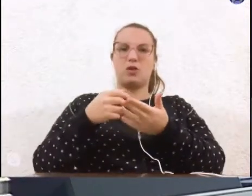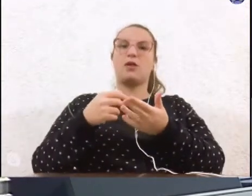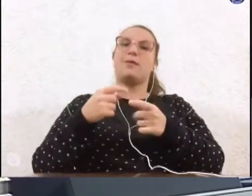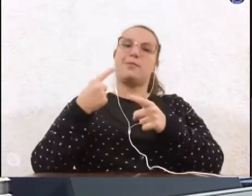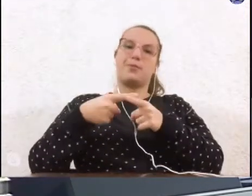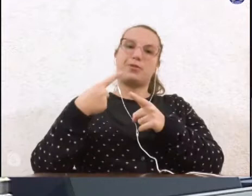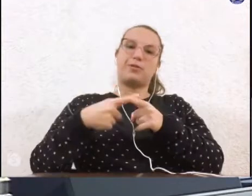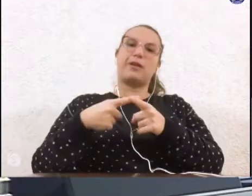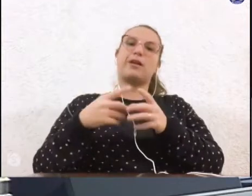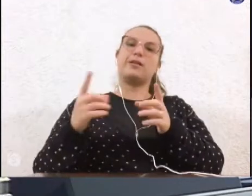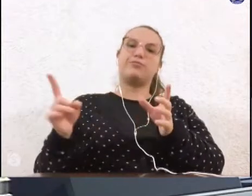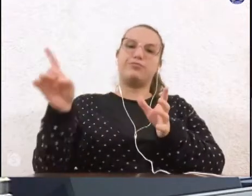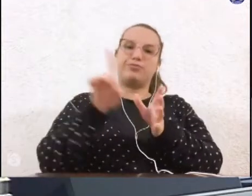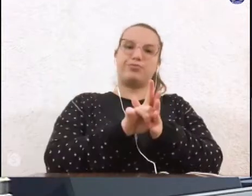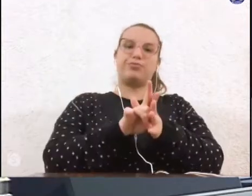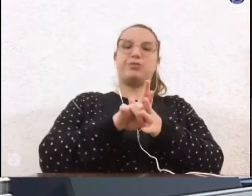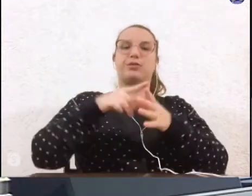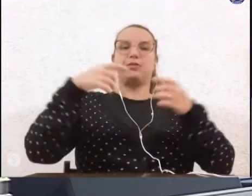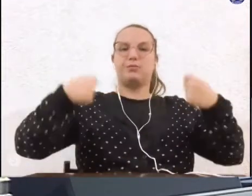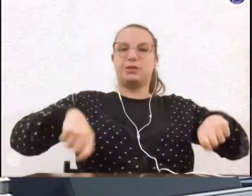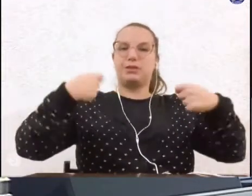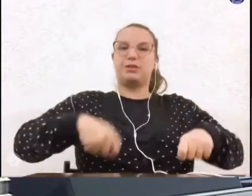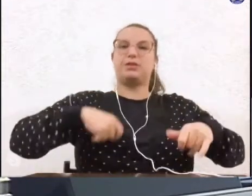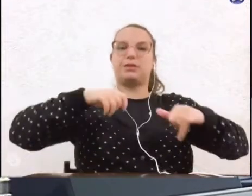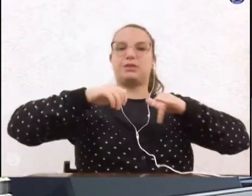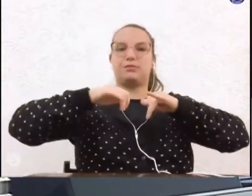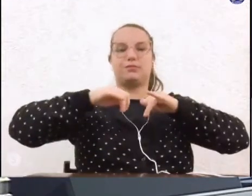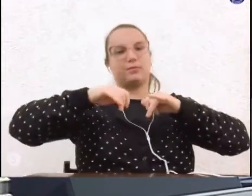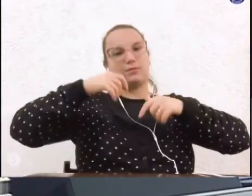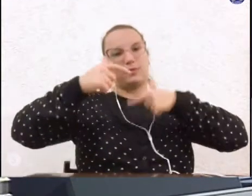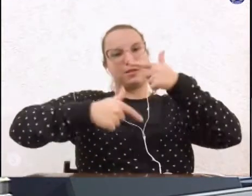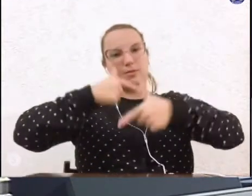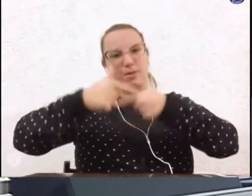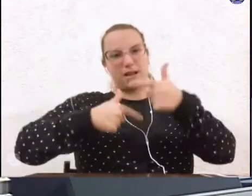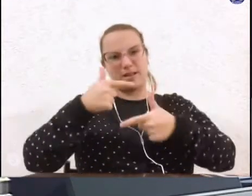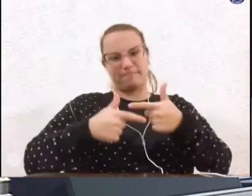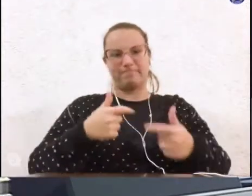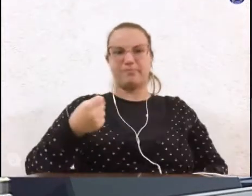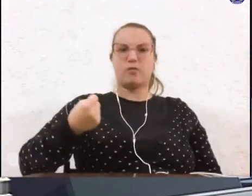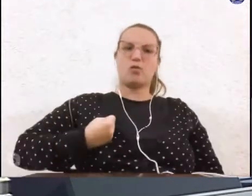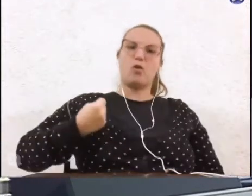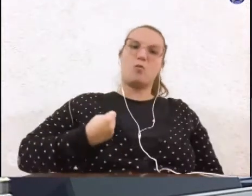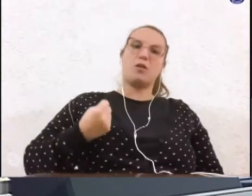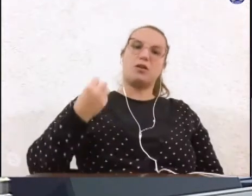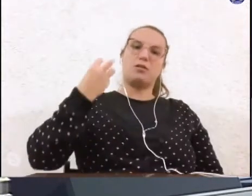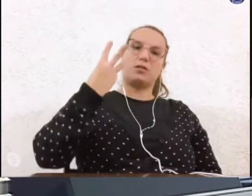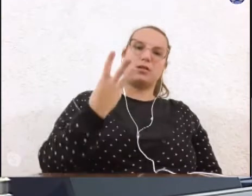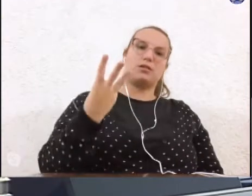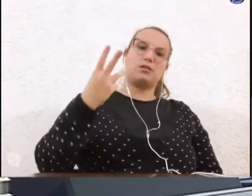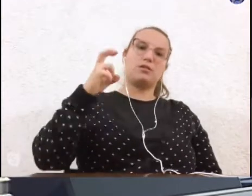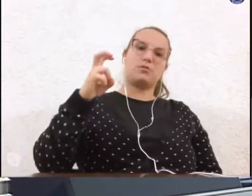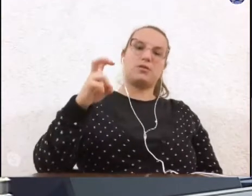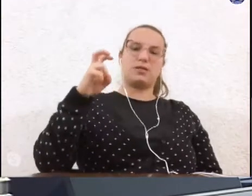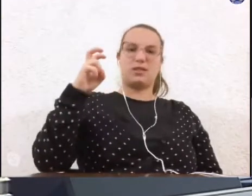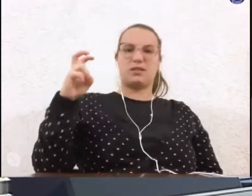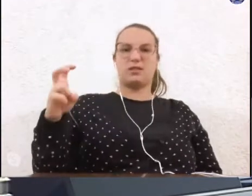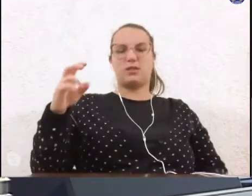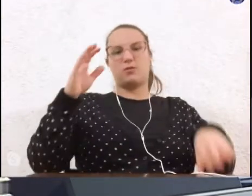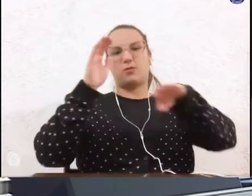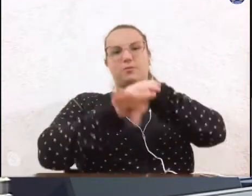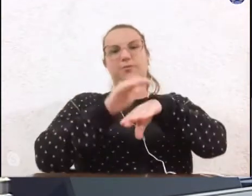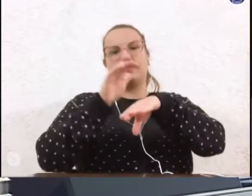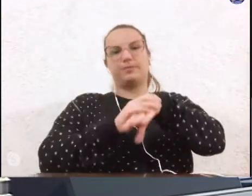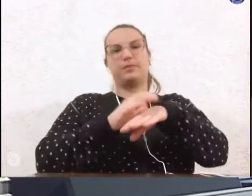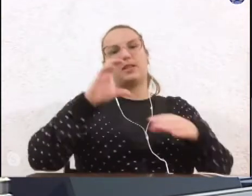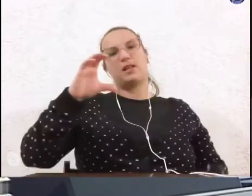inseridos nos trabalhos essenciais. Número 355 de autoria do vereador